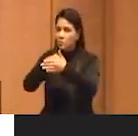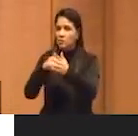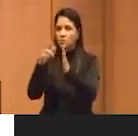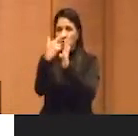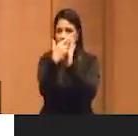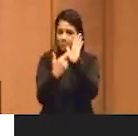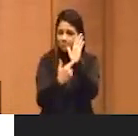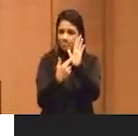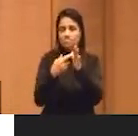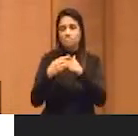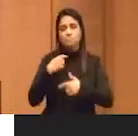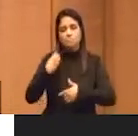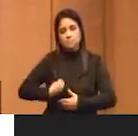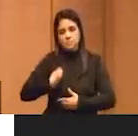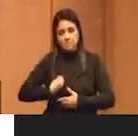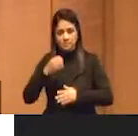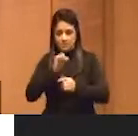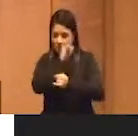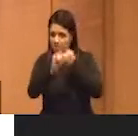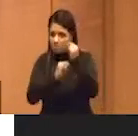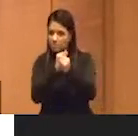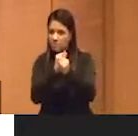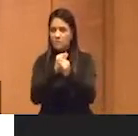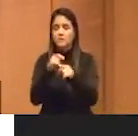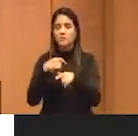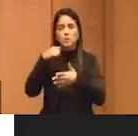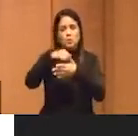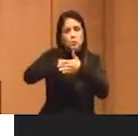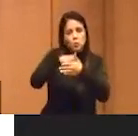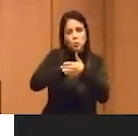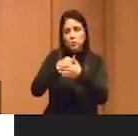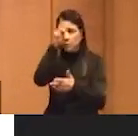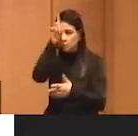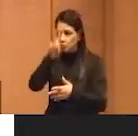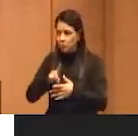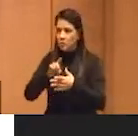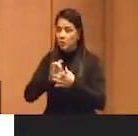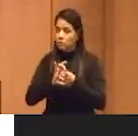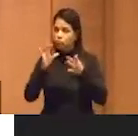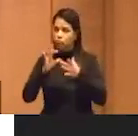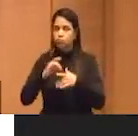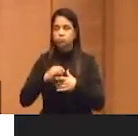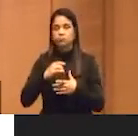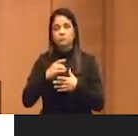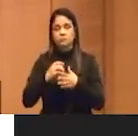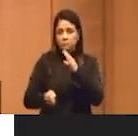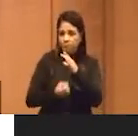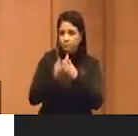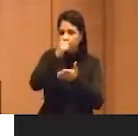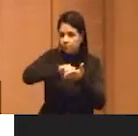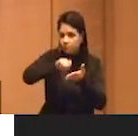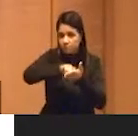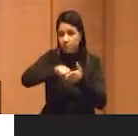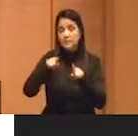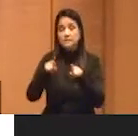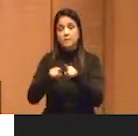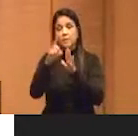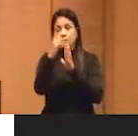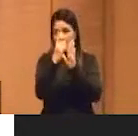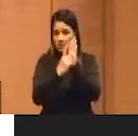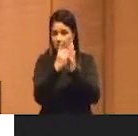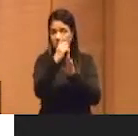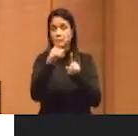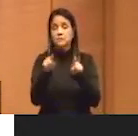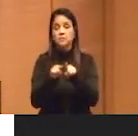regulação participativa na internet, lutando pela questão do direito autoral, esse é o decreto, lutando